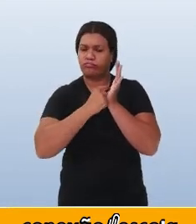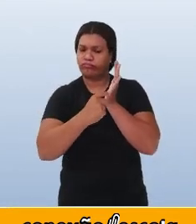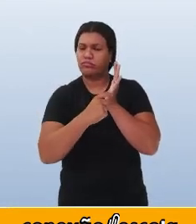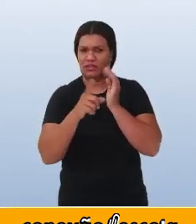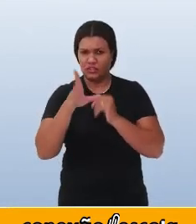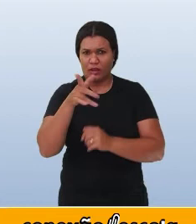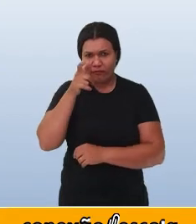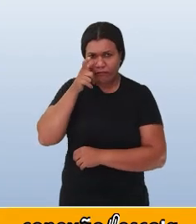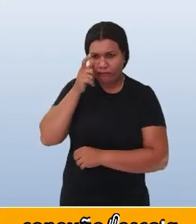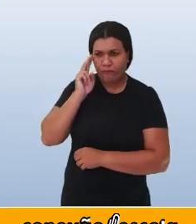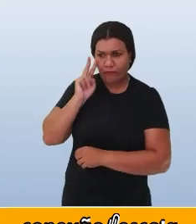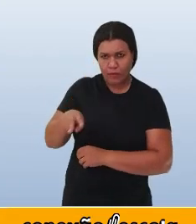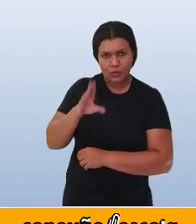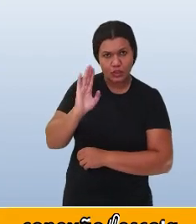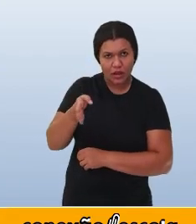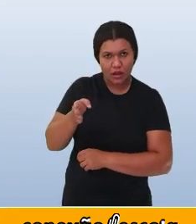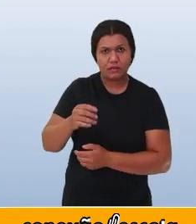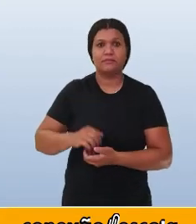observou?